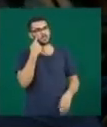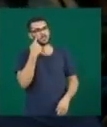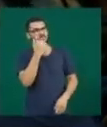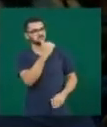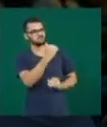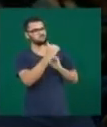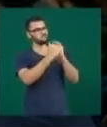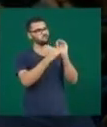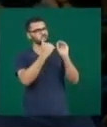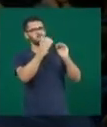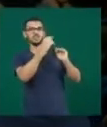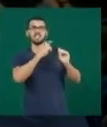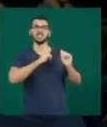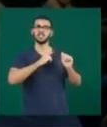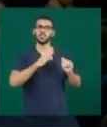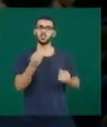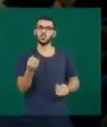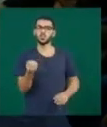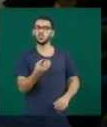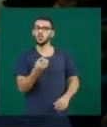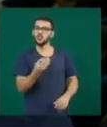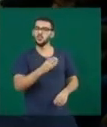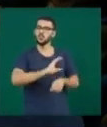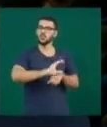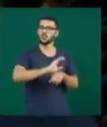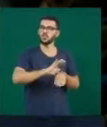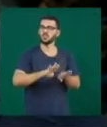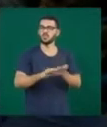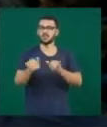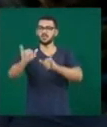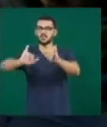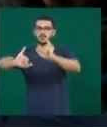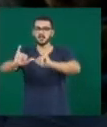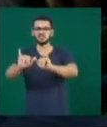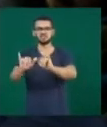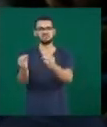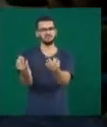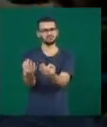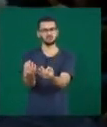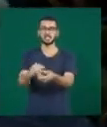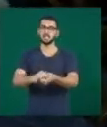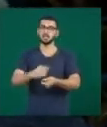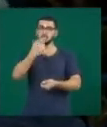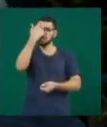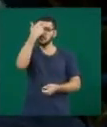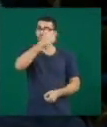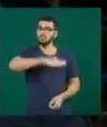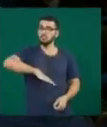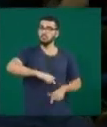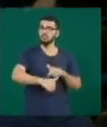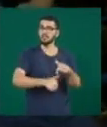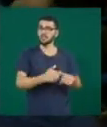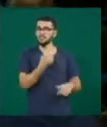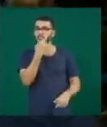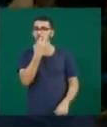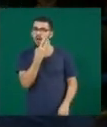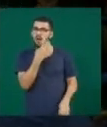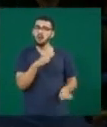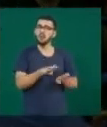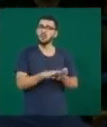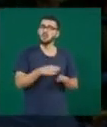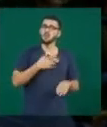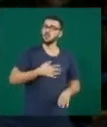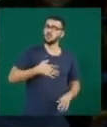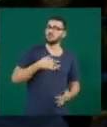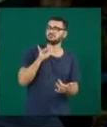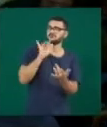trazendo novos cursos, equipando mais os laboratórios. E é um ambiente de trabalho muito agradável, muito bom estar com os alunos